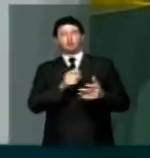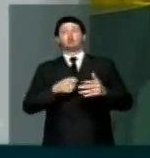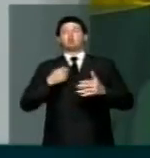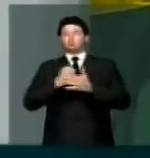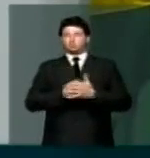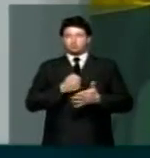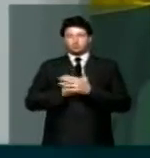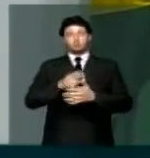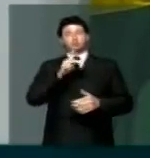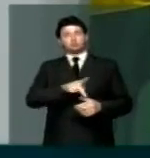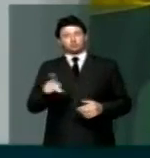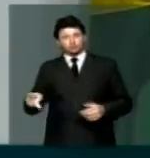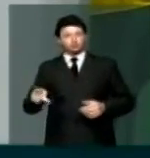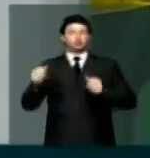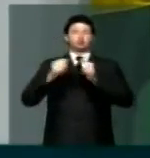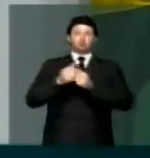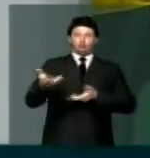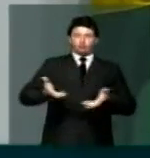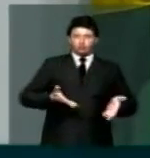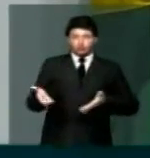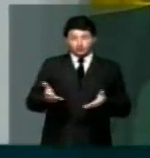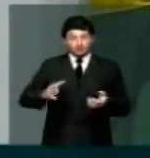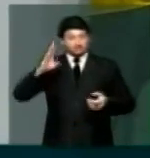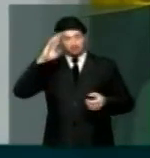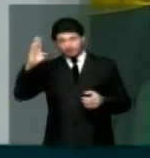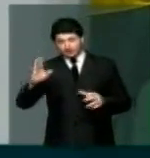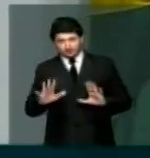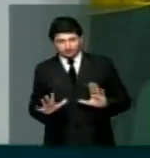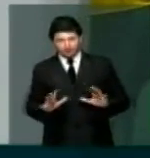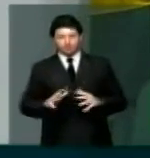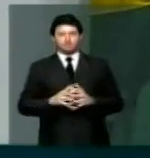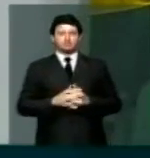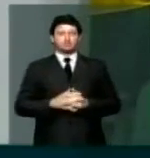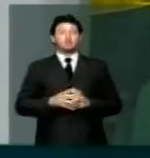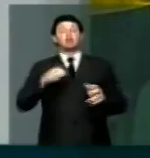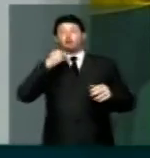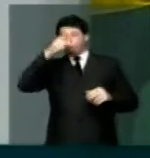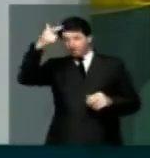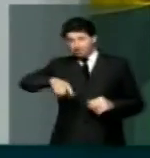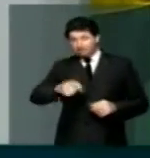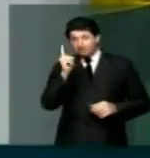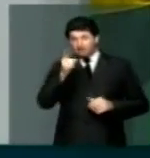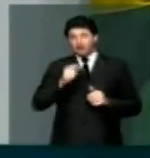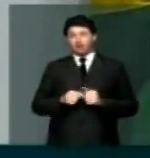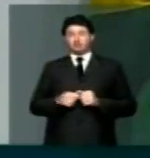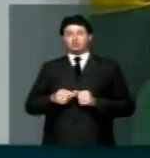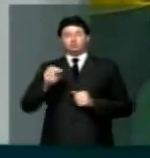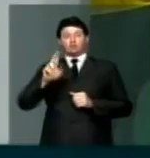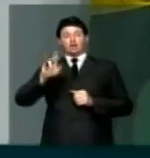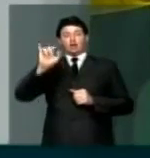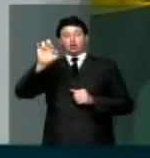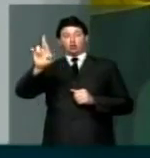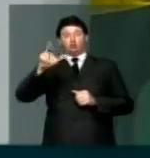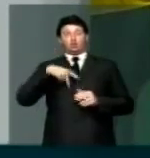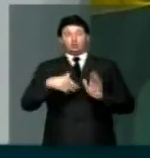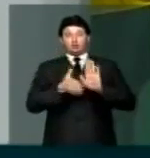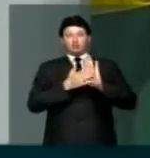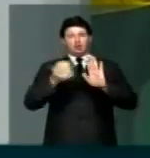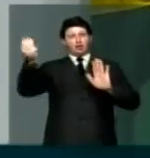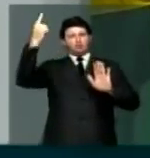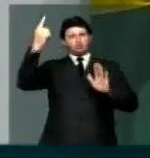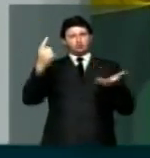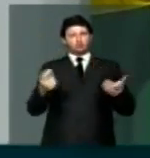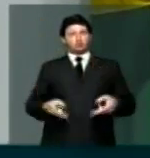à luta, os professores e os funcionários principalmente, e digo mais, o reitor veio com propostas